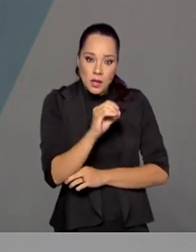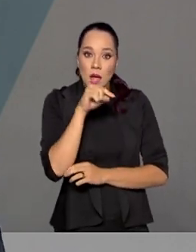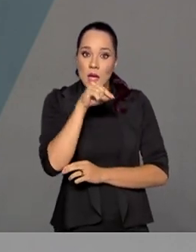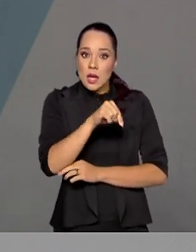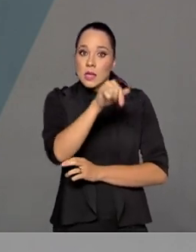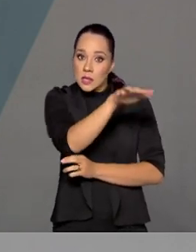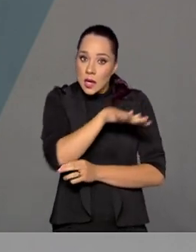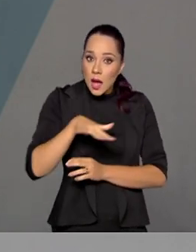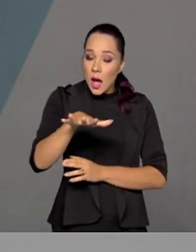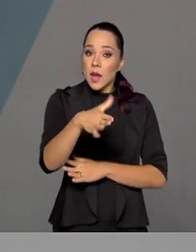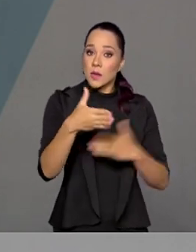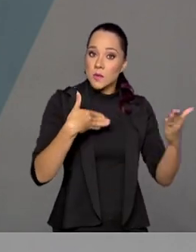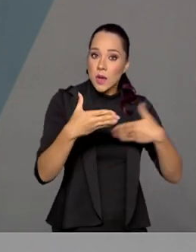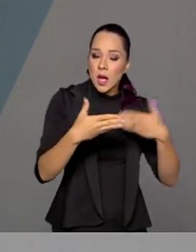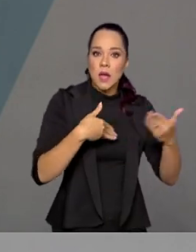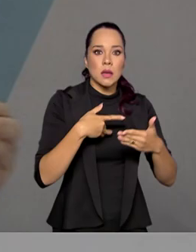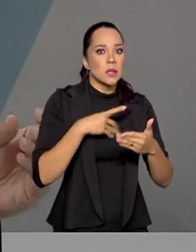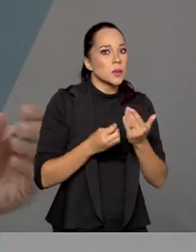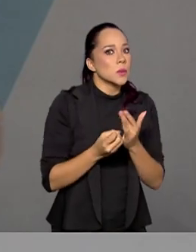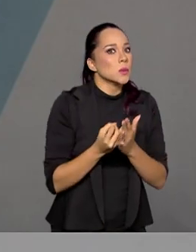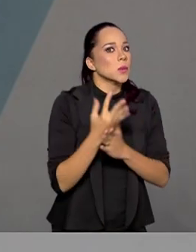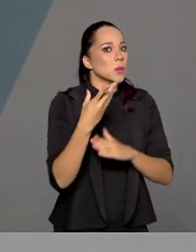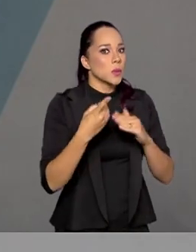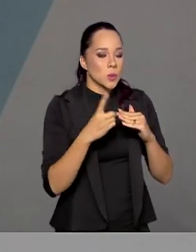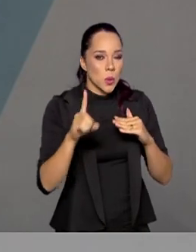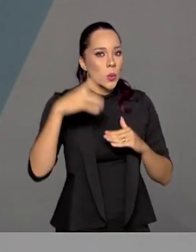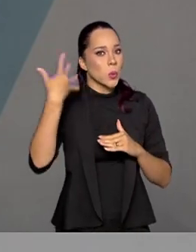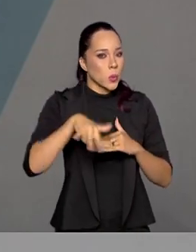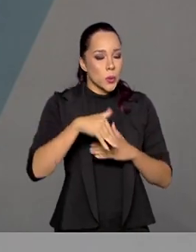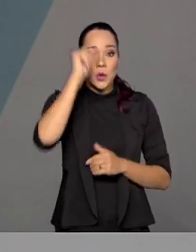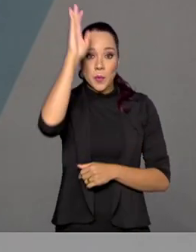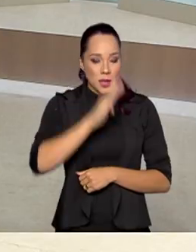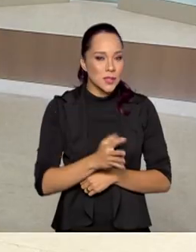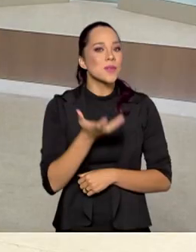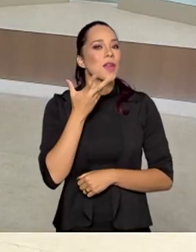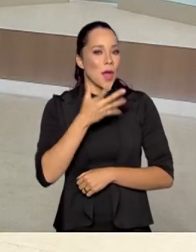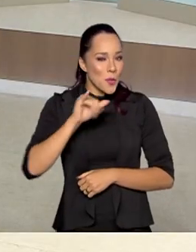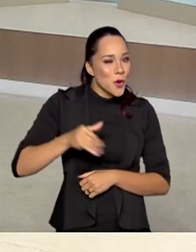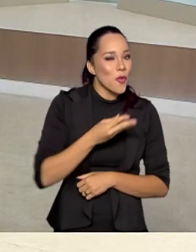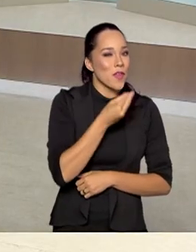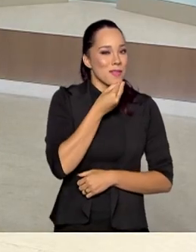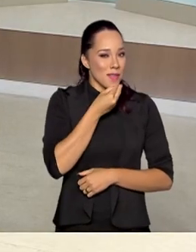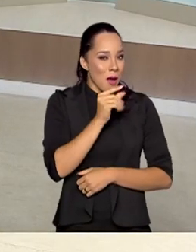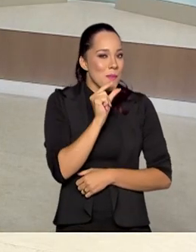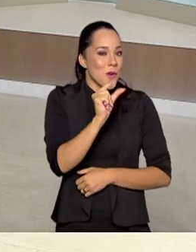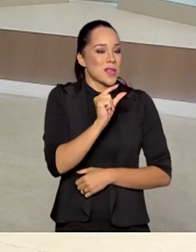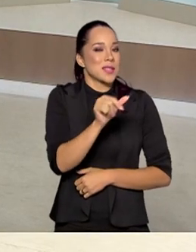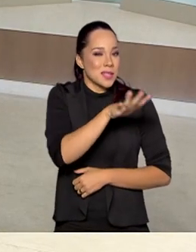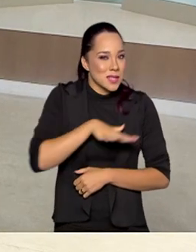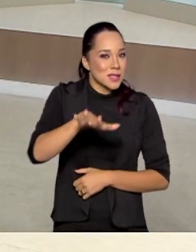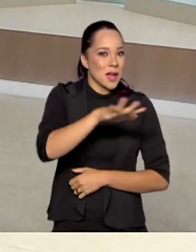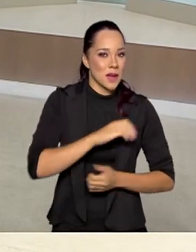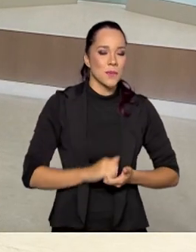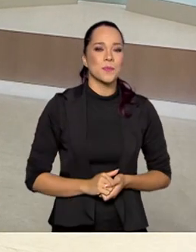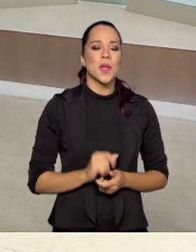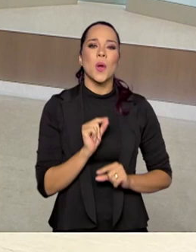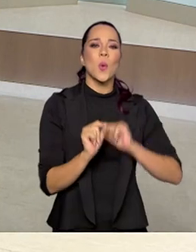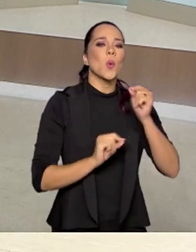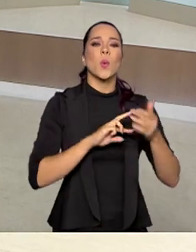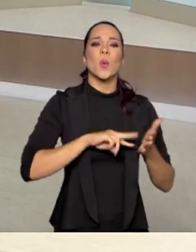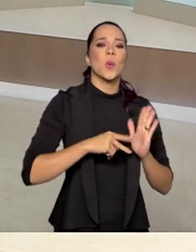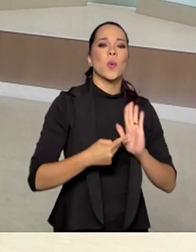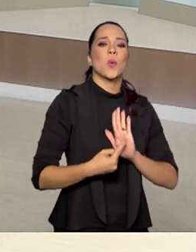ele movimente trilhões de dólares e o Brasil quer abocanhar um pedacinho desse mercado. O que vai